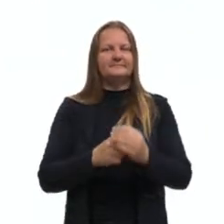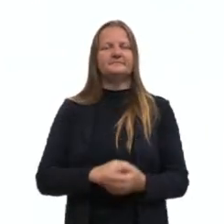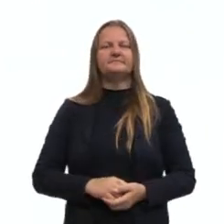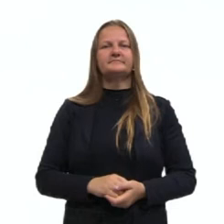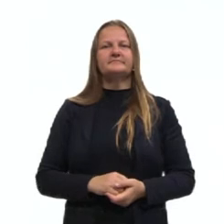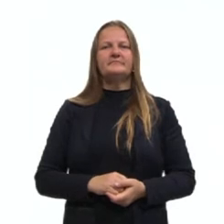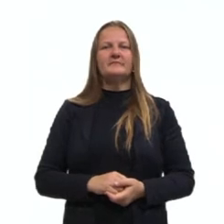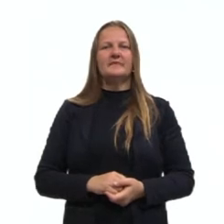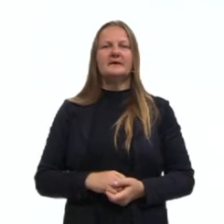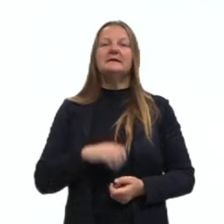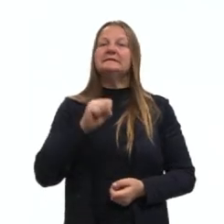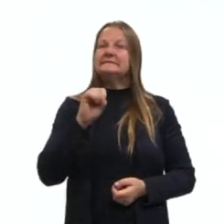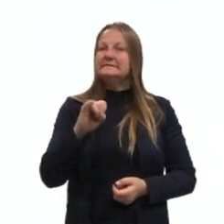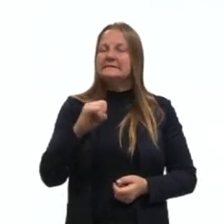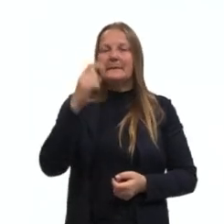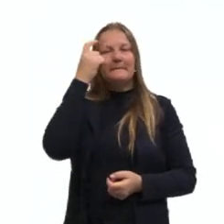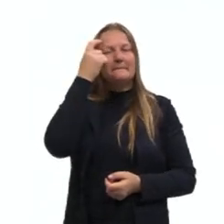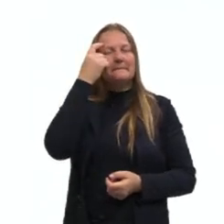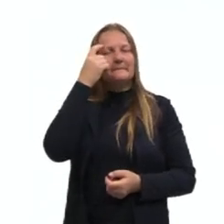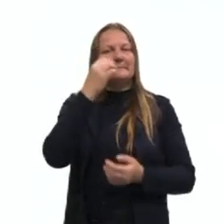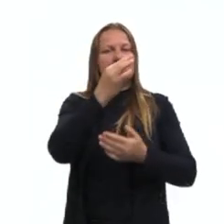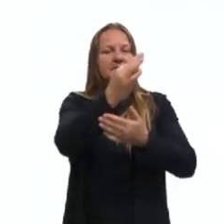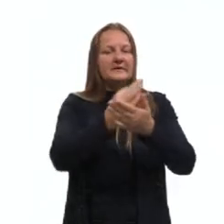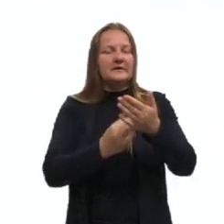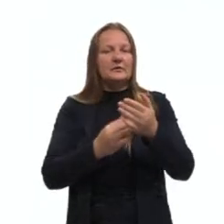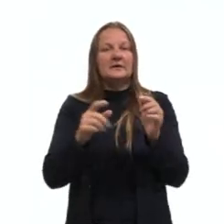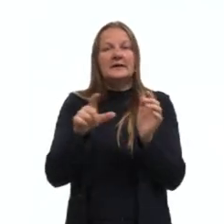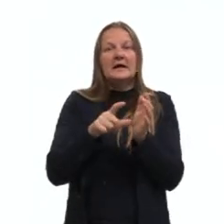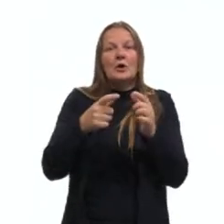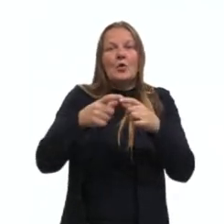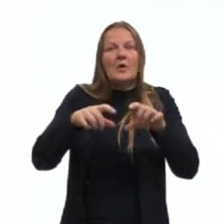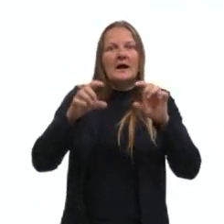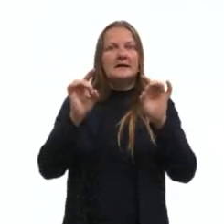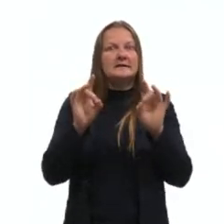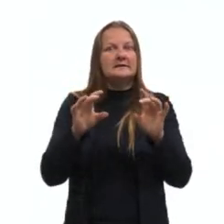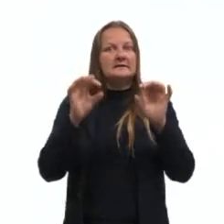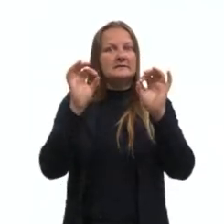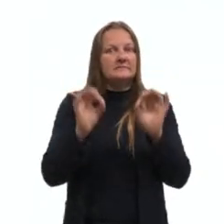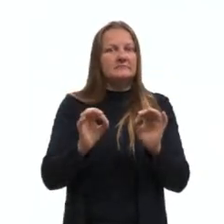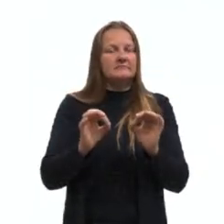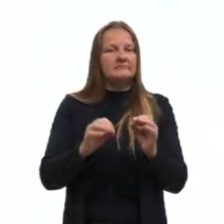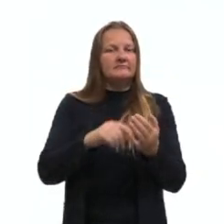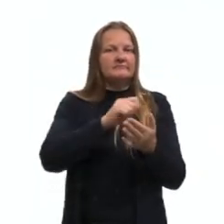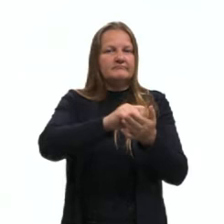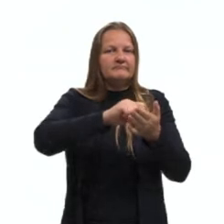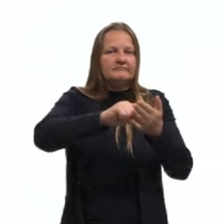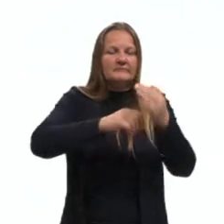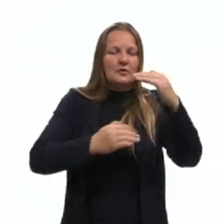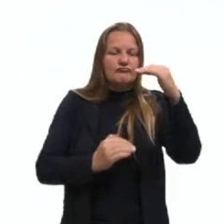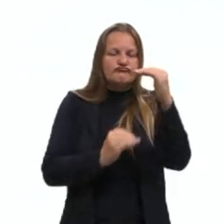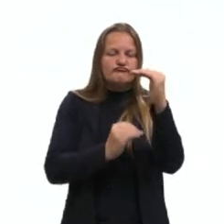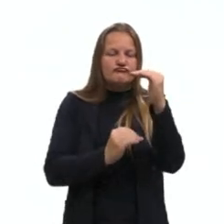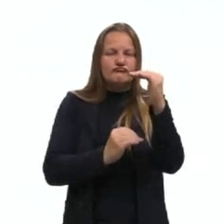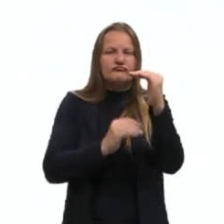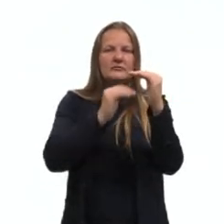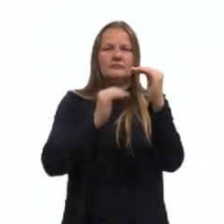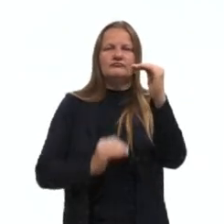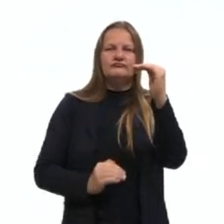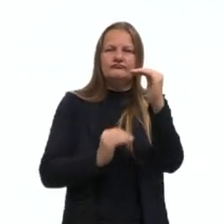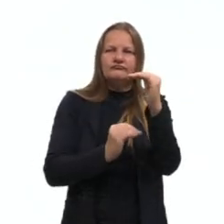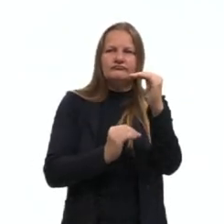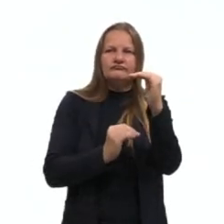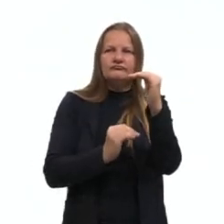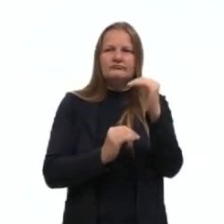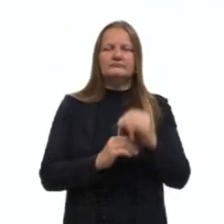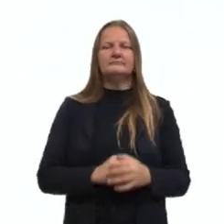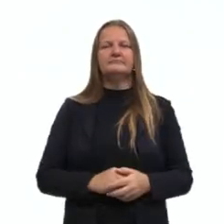vocês forem pensar nesse texto jornalístico, ela tem um espaço delimitado para se escrever. Por isso, ela também é um texto mais curto.